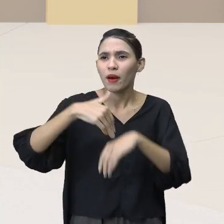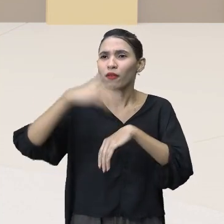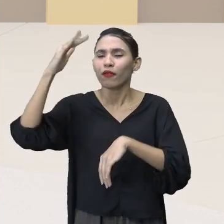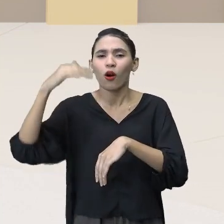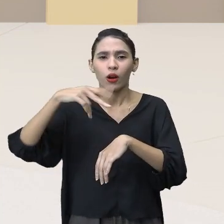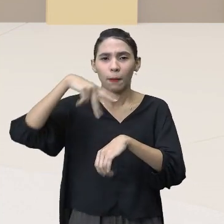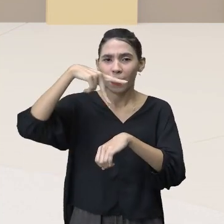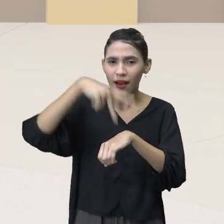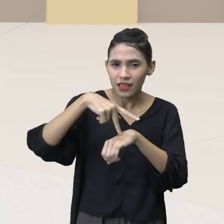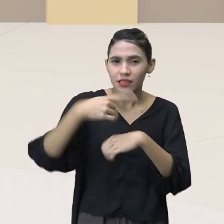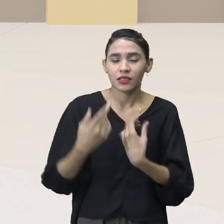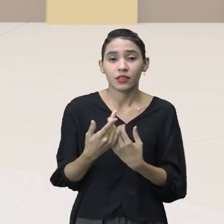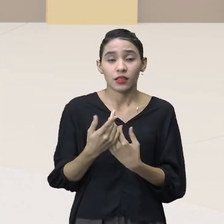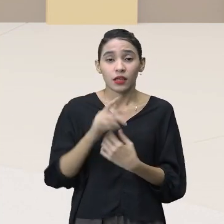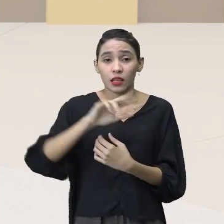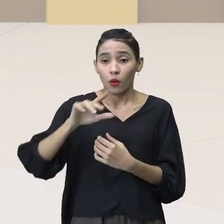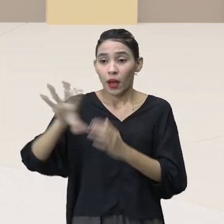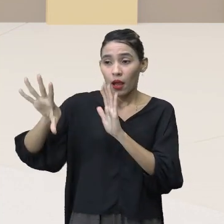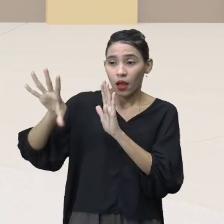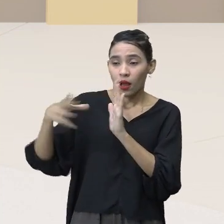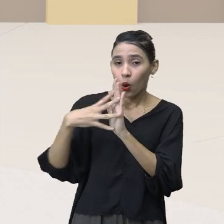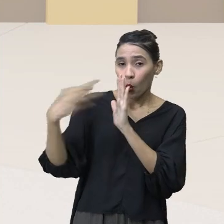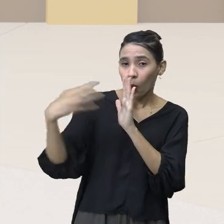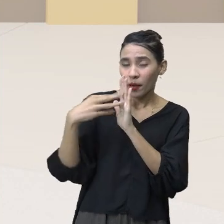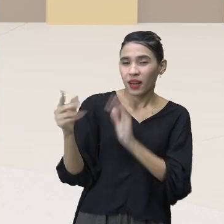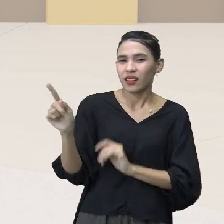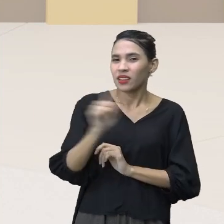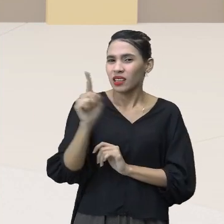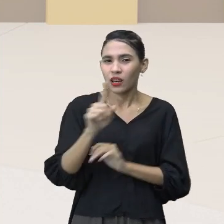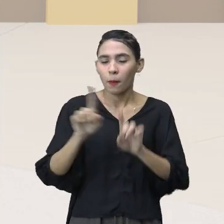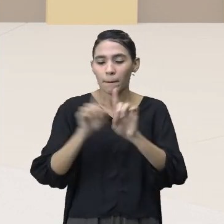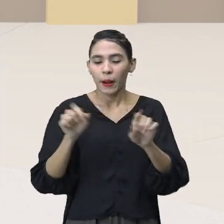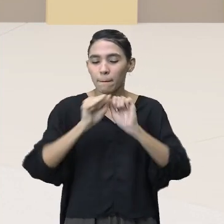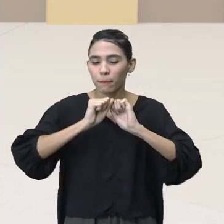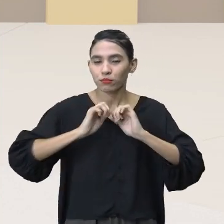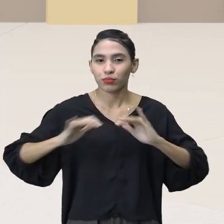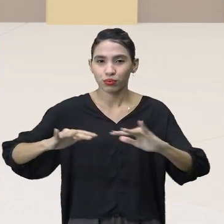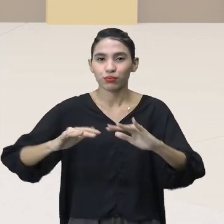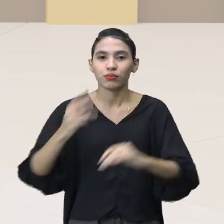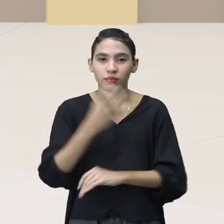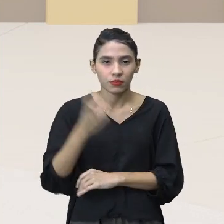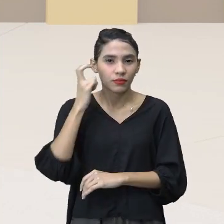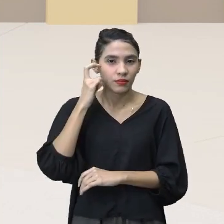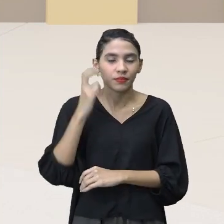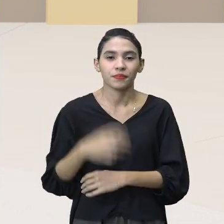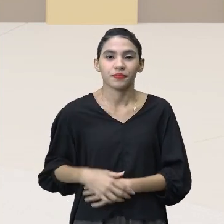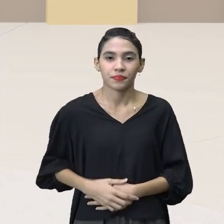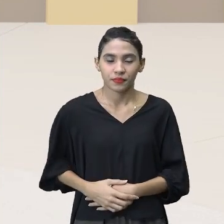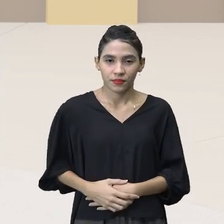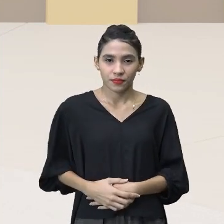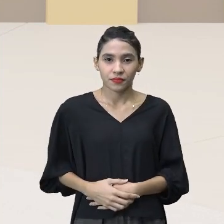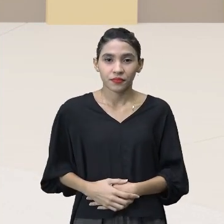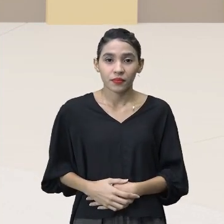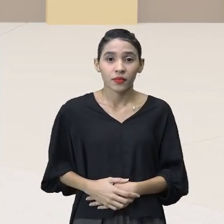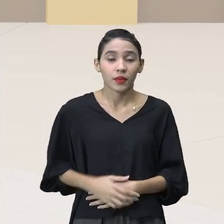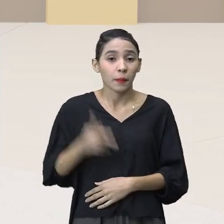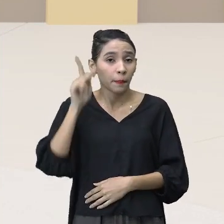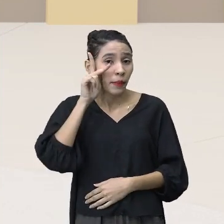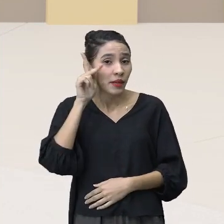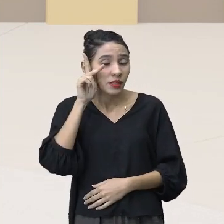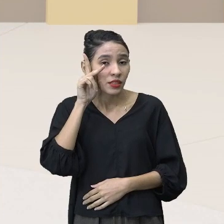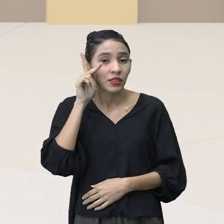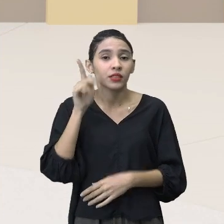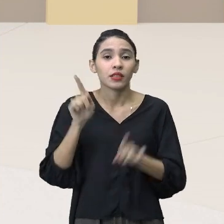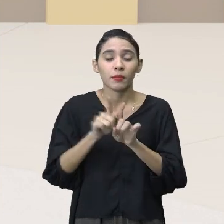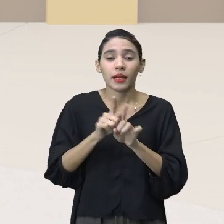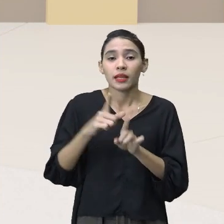não com a intenção de copiar, mas de difundir, de mostrar essa cultura. Além da de Parintins, do Boi